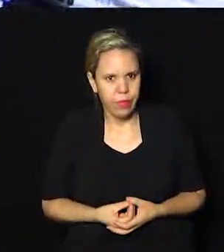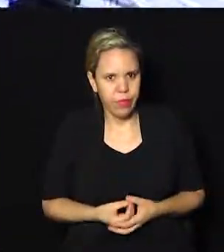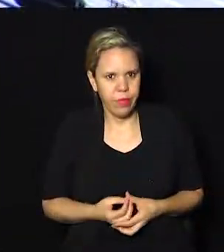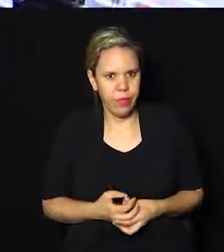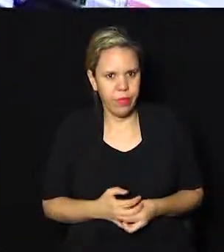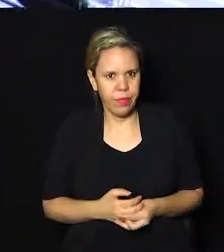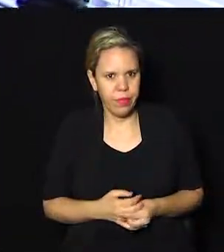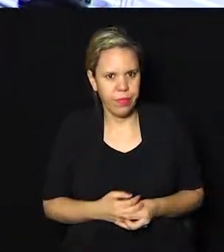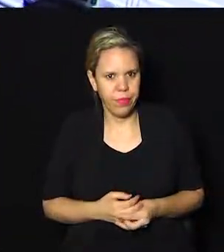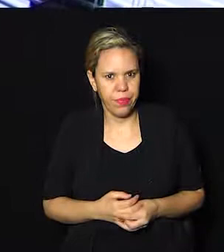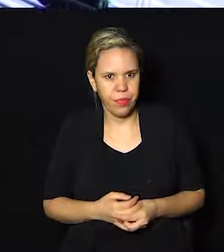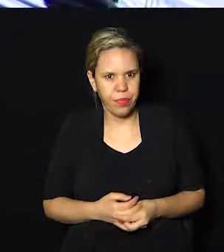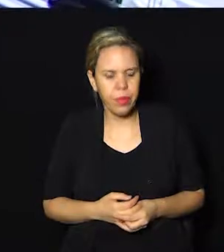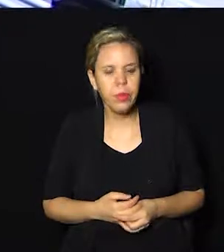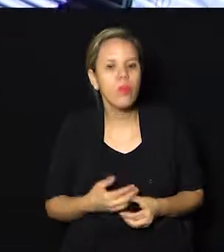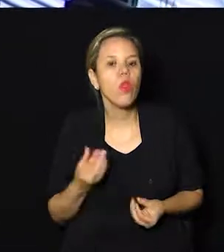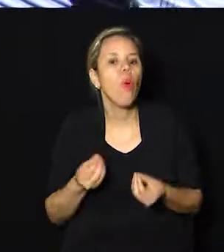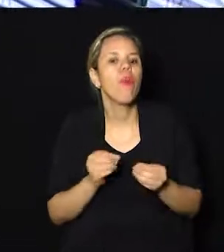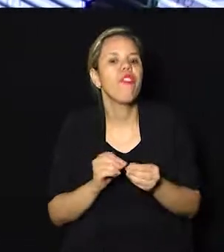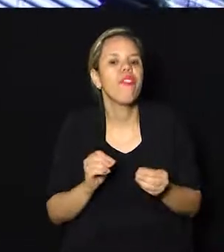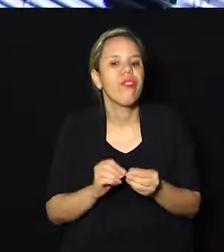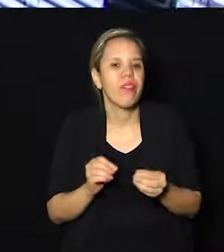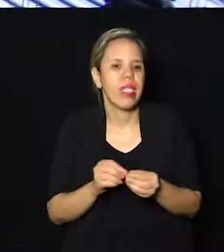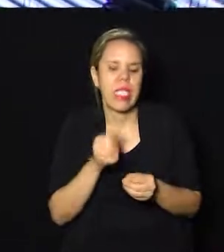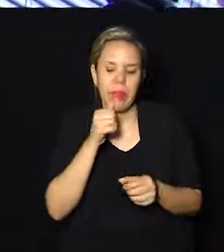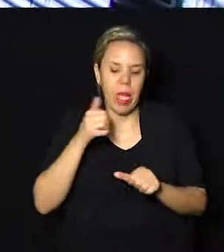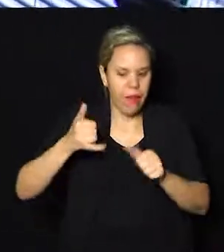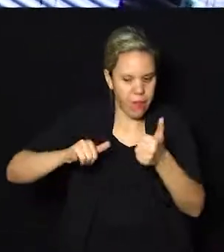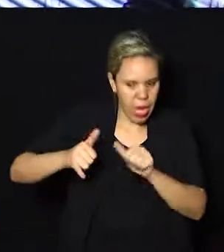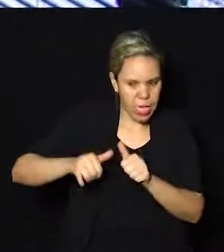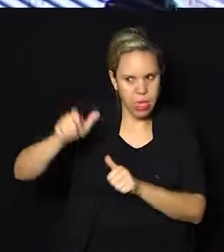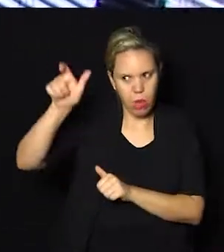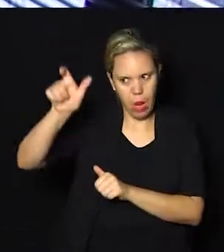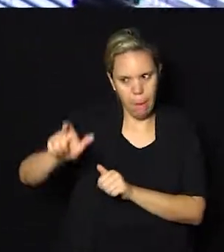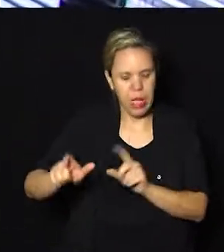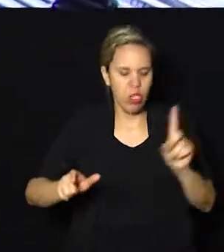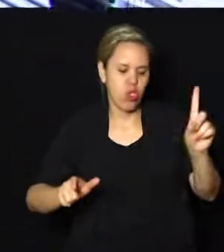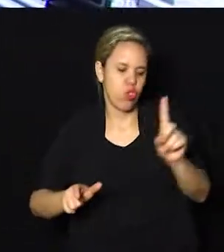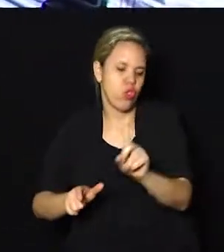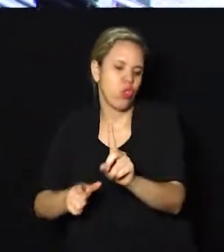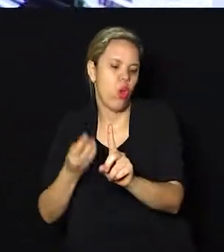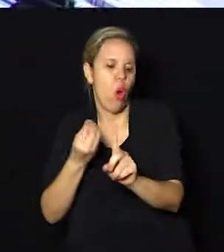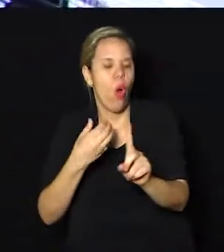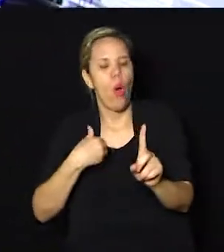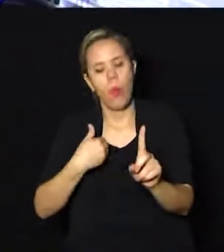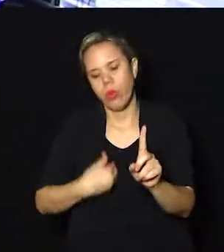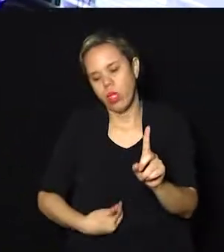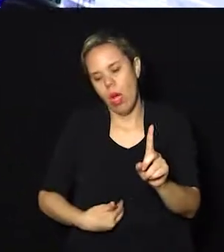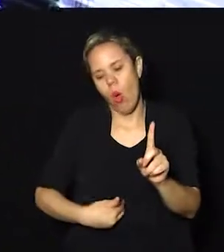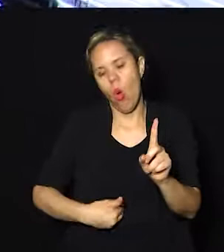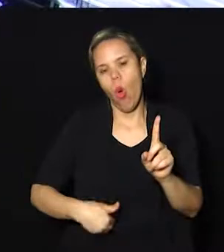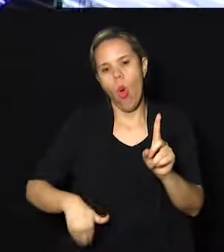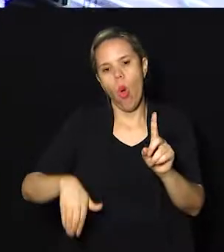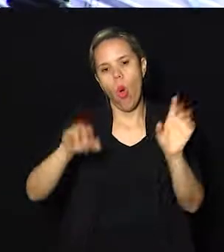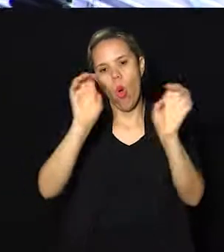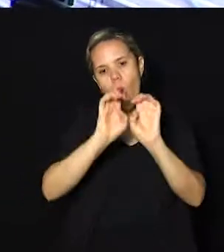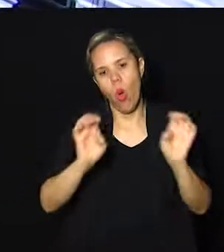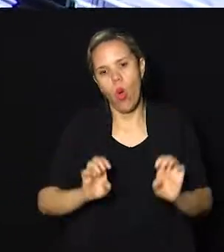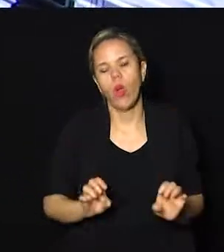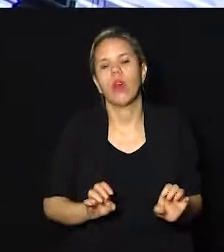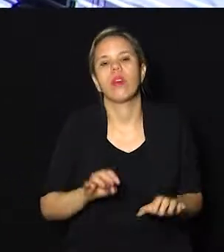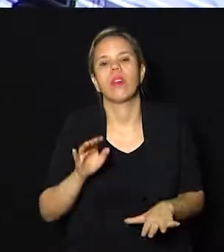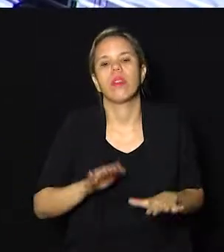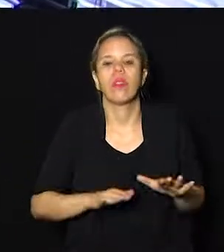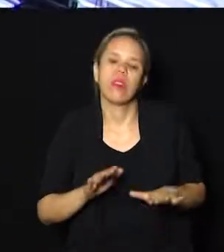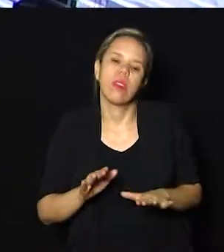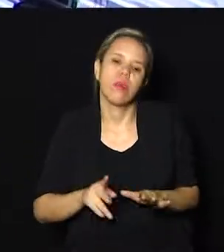Bom, na prática, a gente faz a avaliação para ver como é que está a estrutura. E muitas